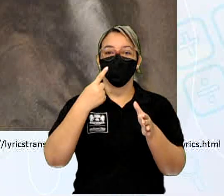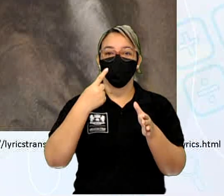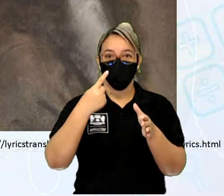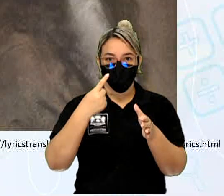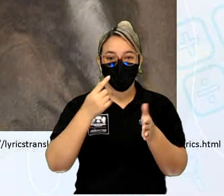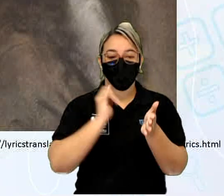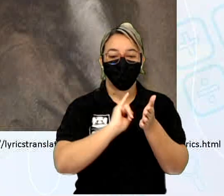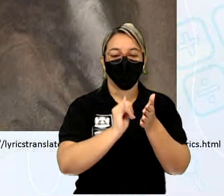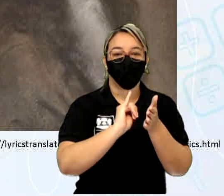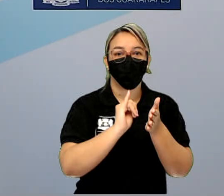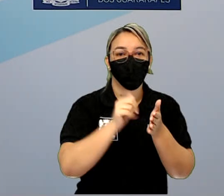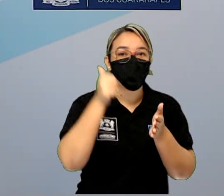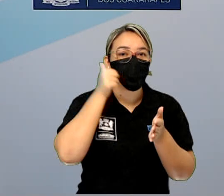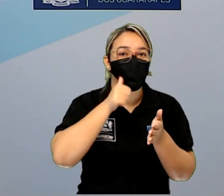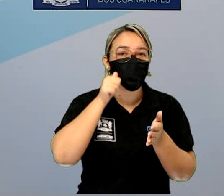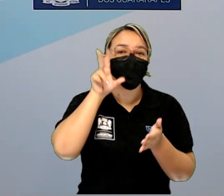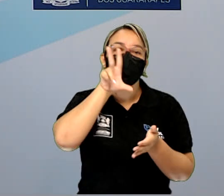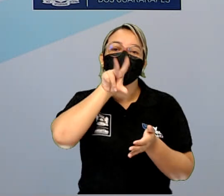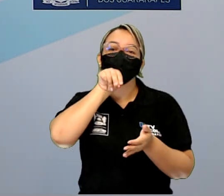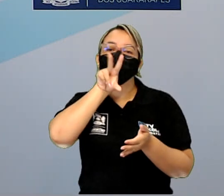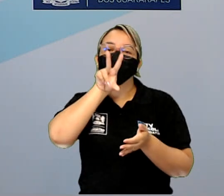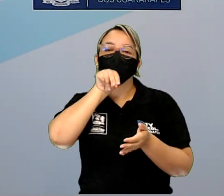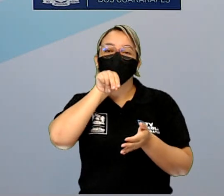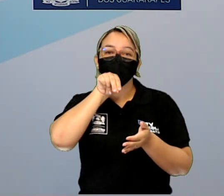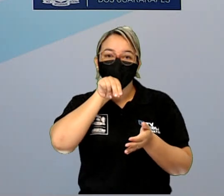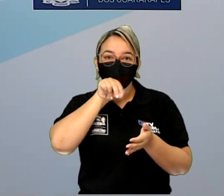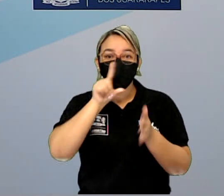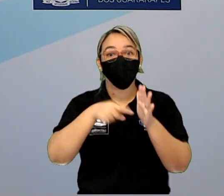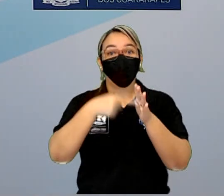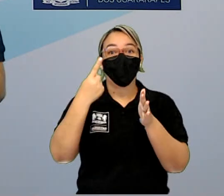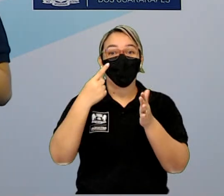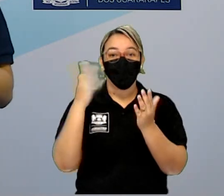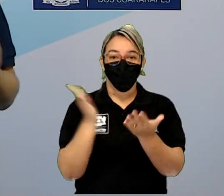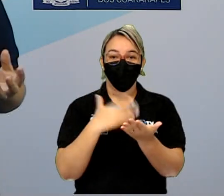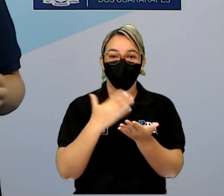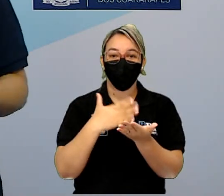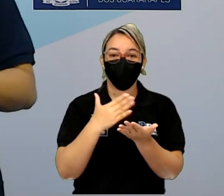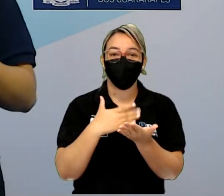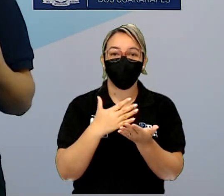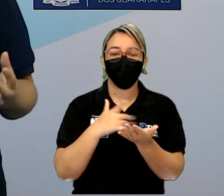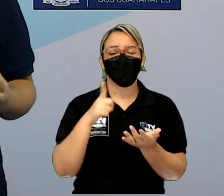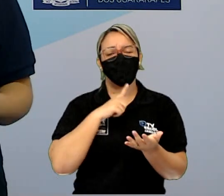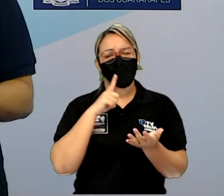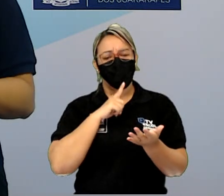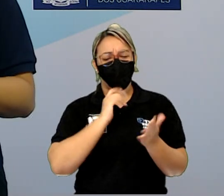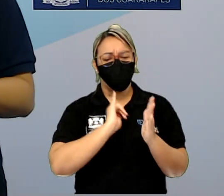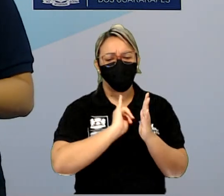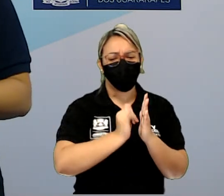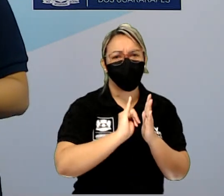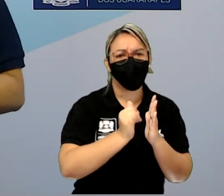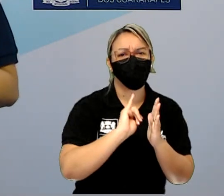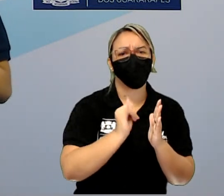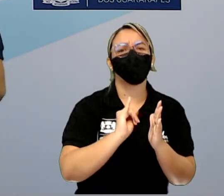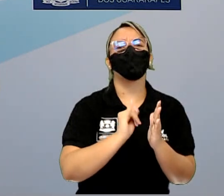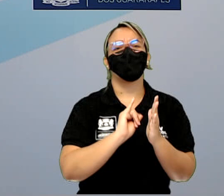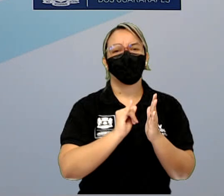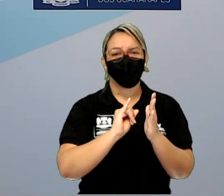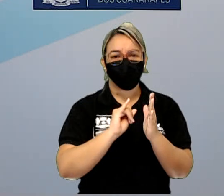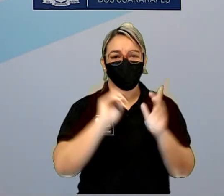conhecida como Contos da Mamãe Gança. E nesse livro nós temos contos clássicos como Cinderela,